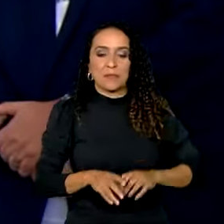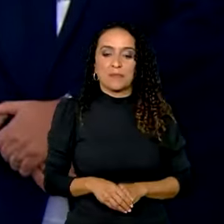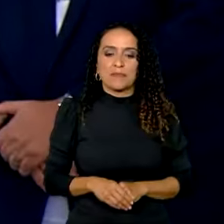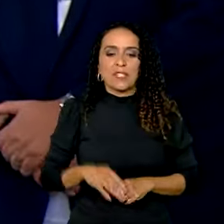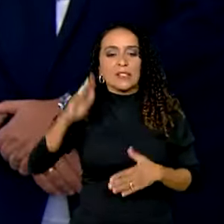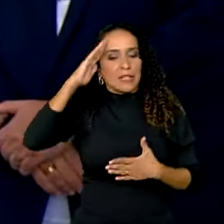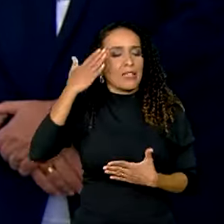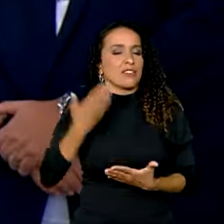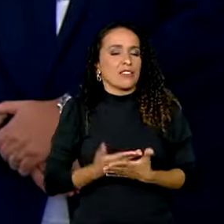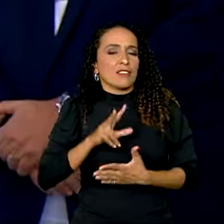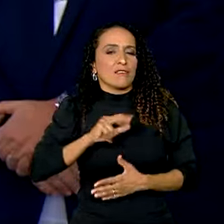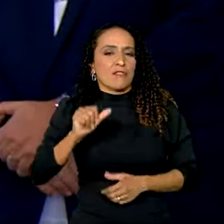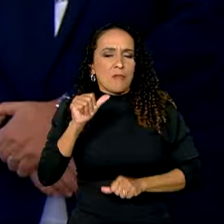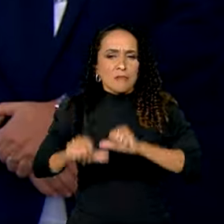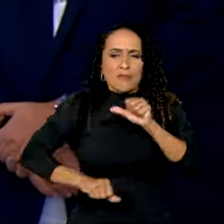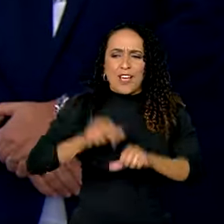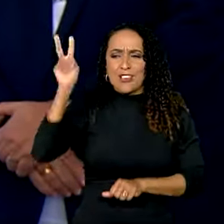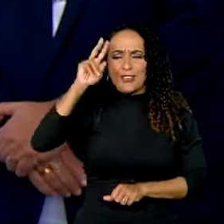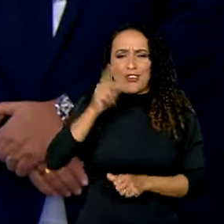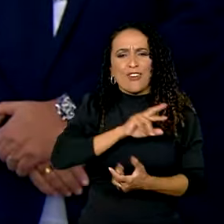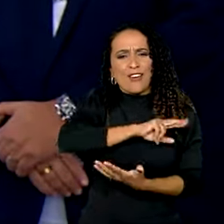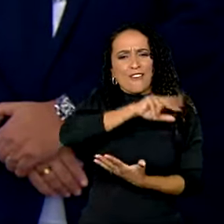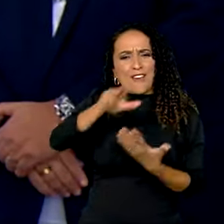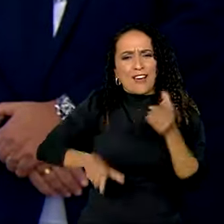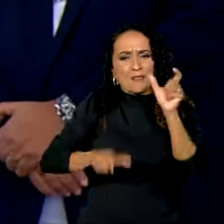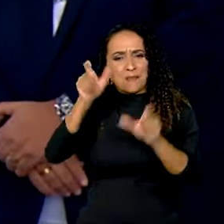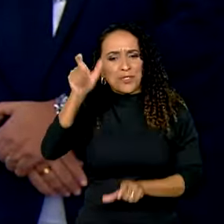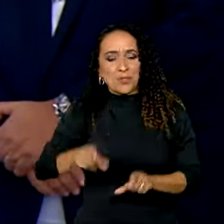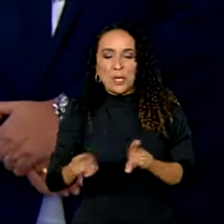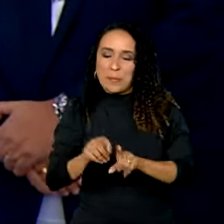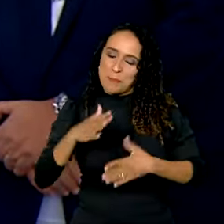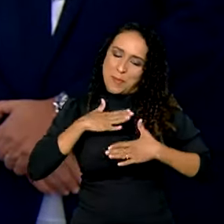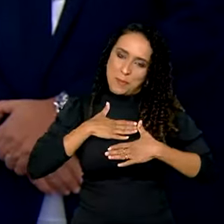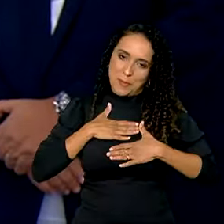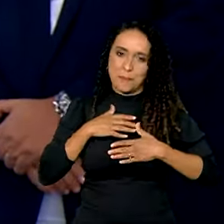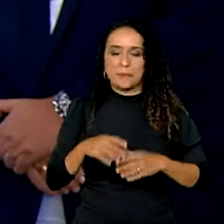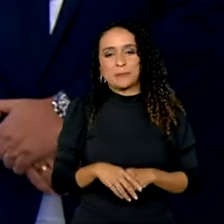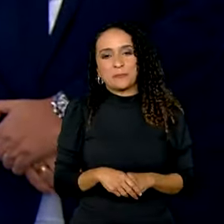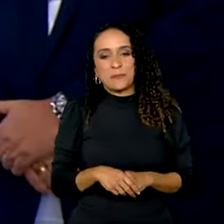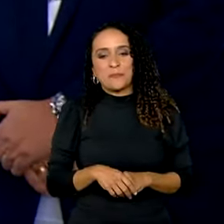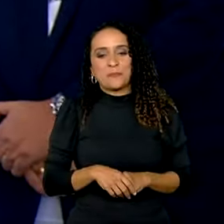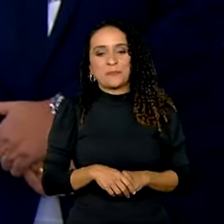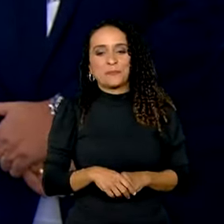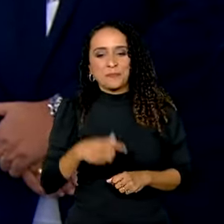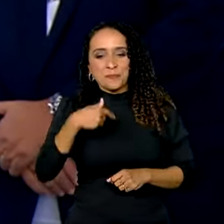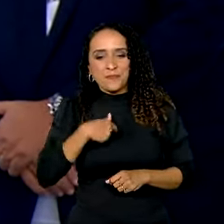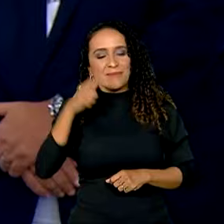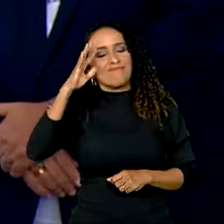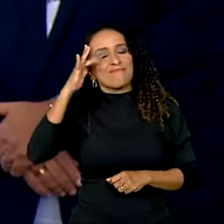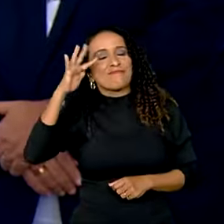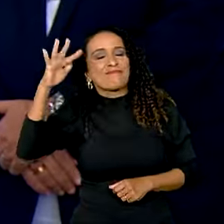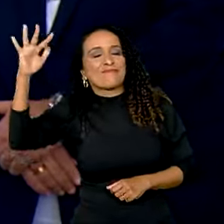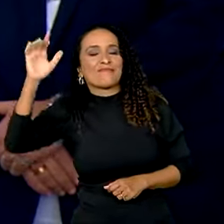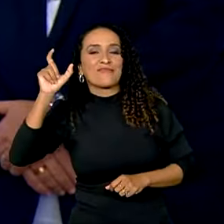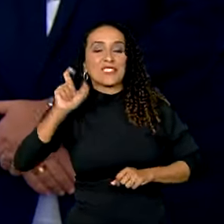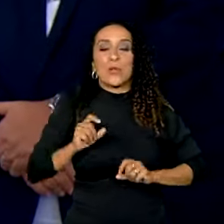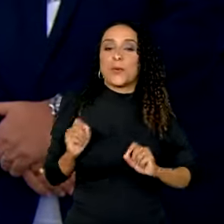Acredito que vai mudar a história de muita gente, inclusive a minha. Eu sonho ser